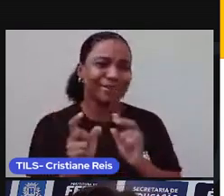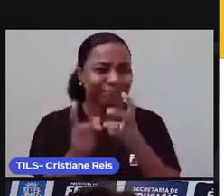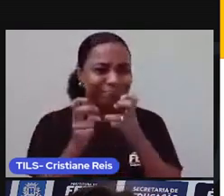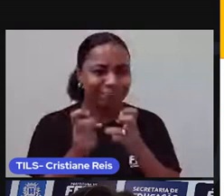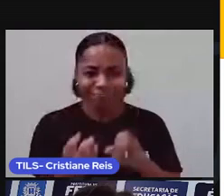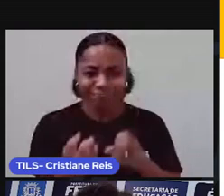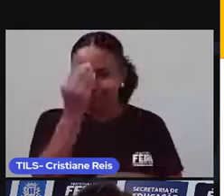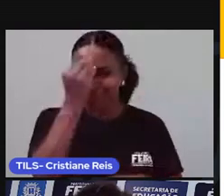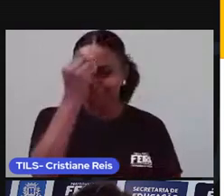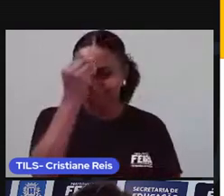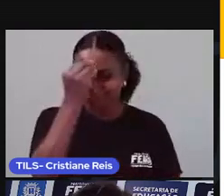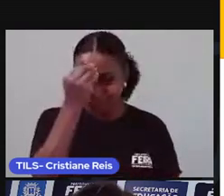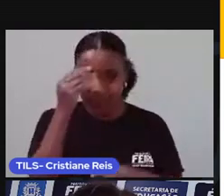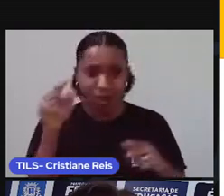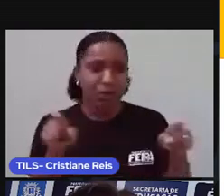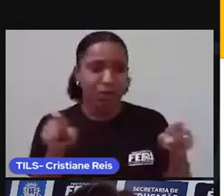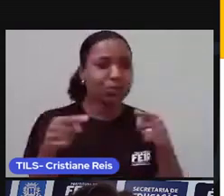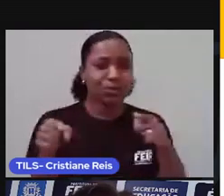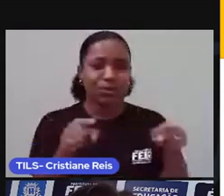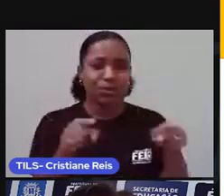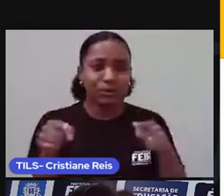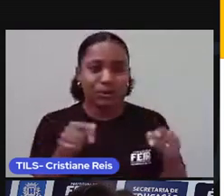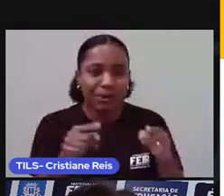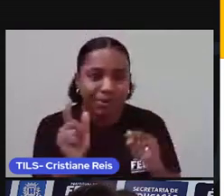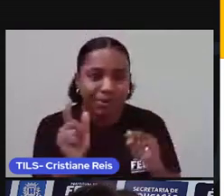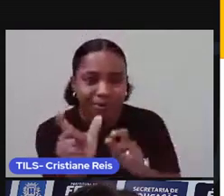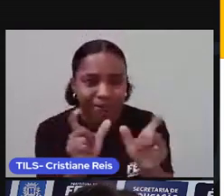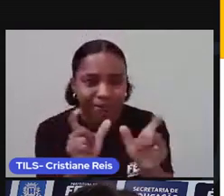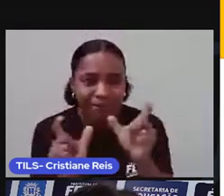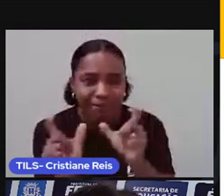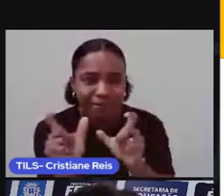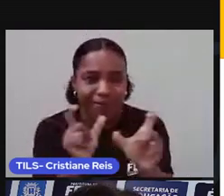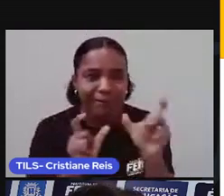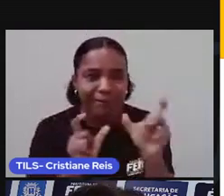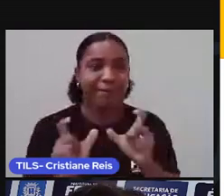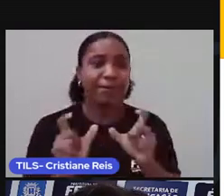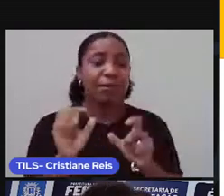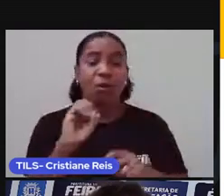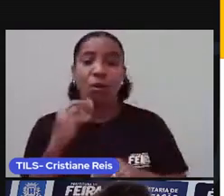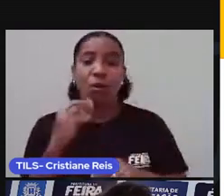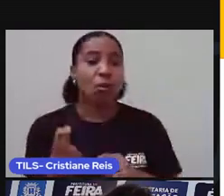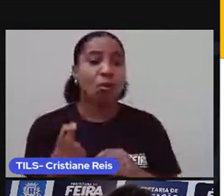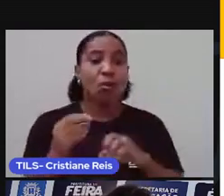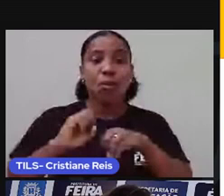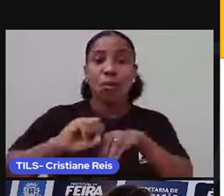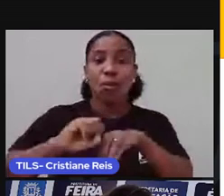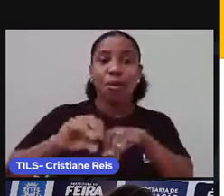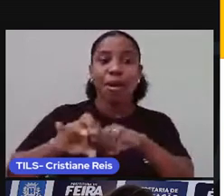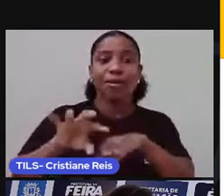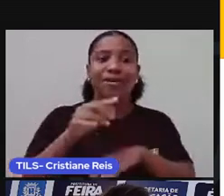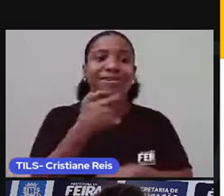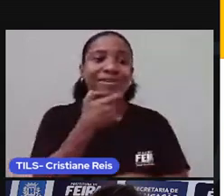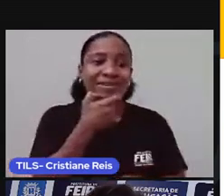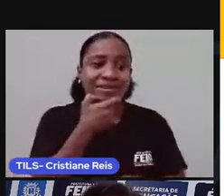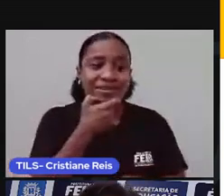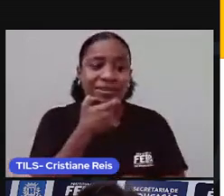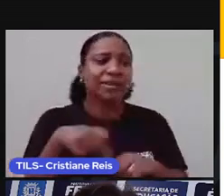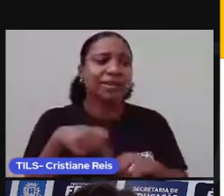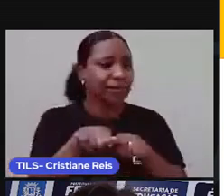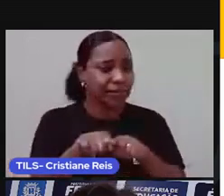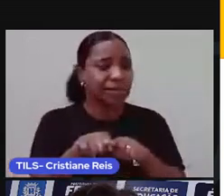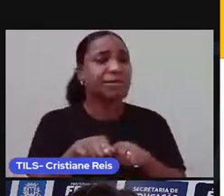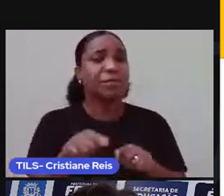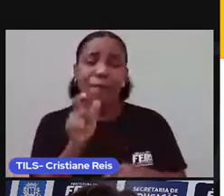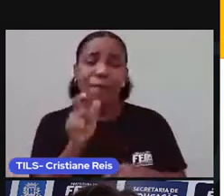aprendeu ouvindo músicas, palavras que você aprendeu nas aulas de língua inglesa e palavras que